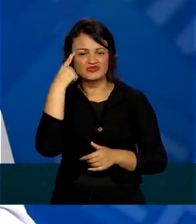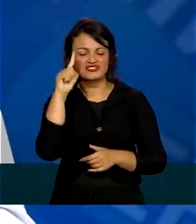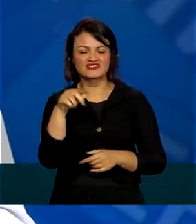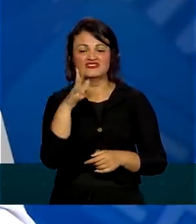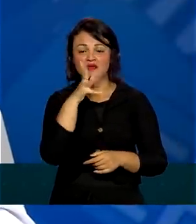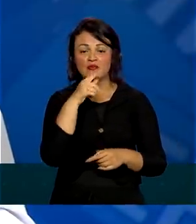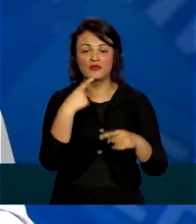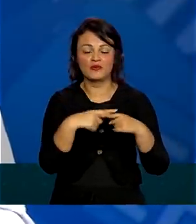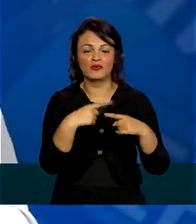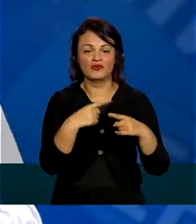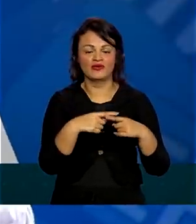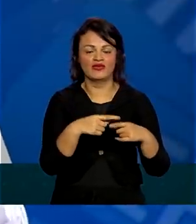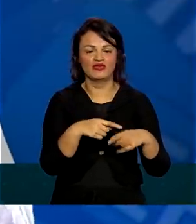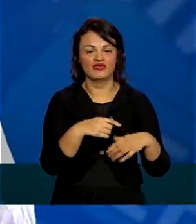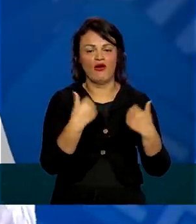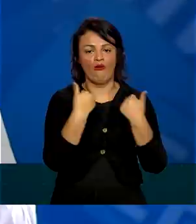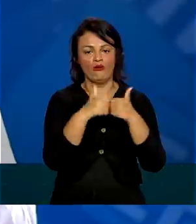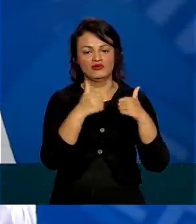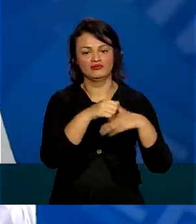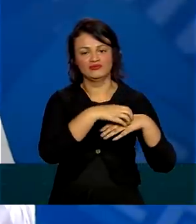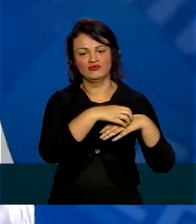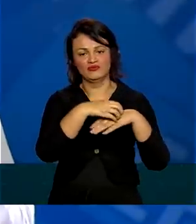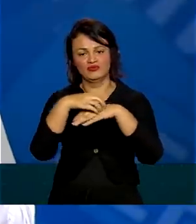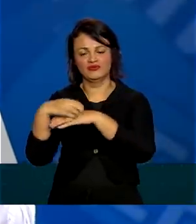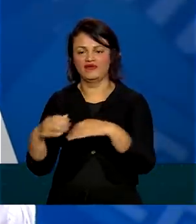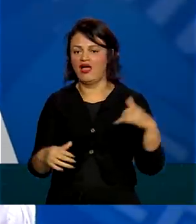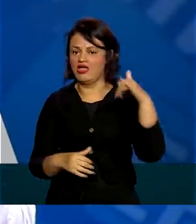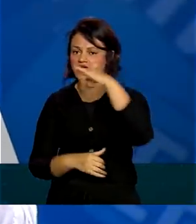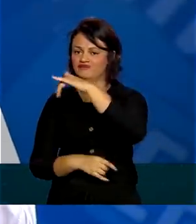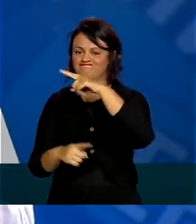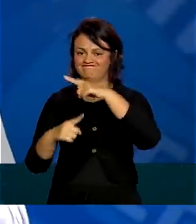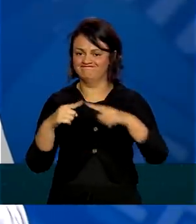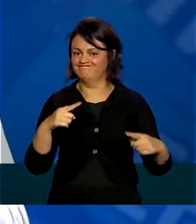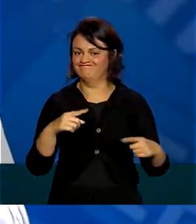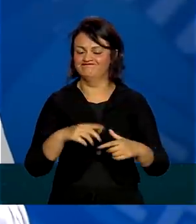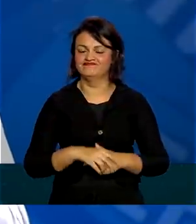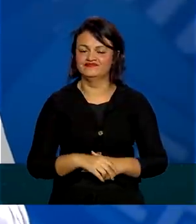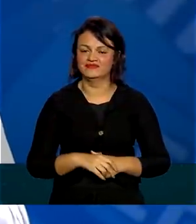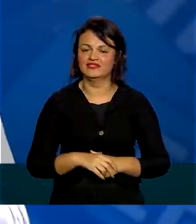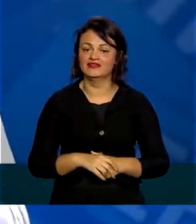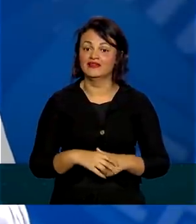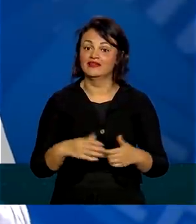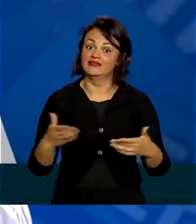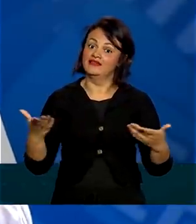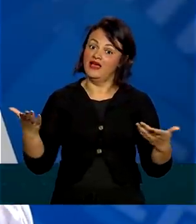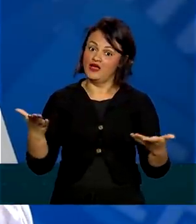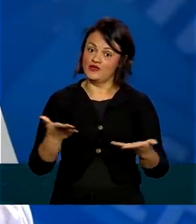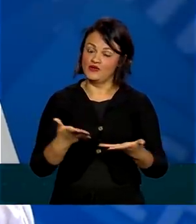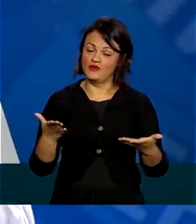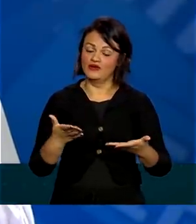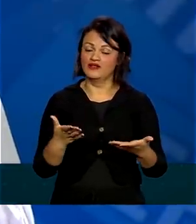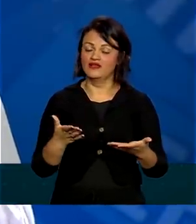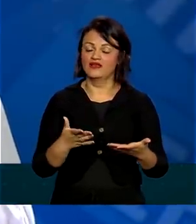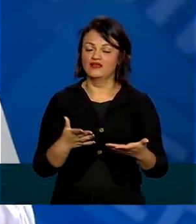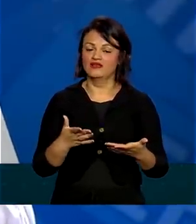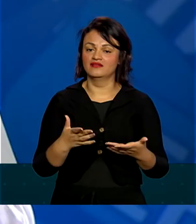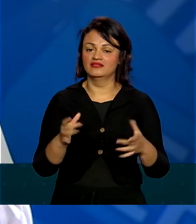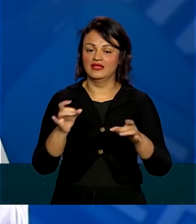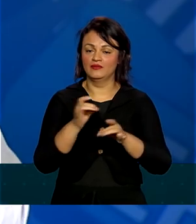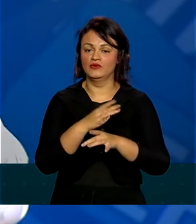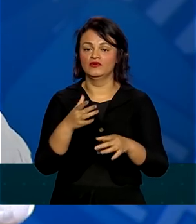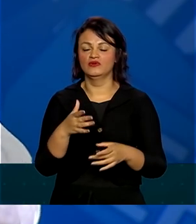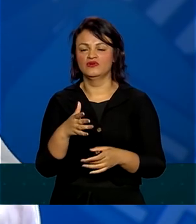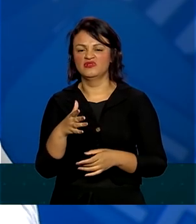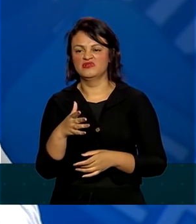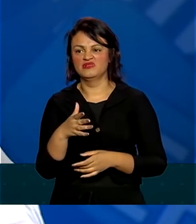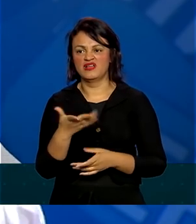rodoviário, não de aéreo. Então, isso se coroa agora nessa compra, eu sempre